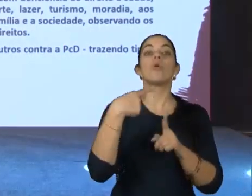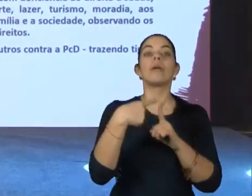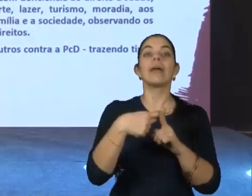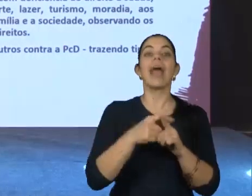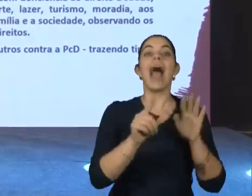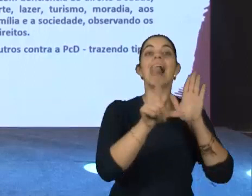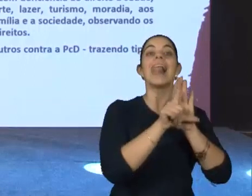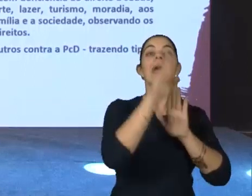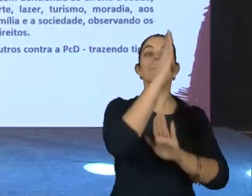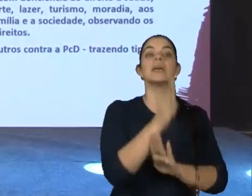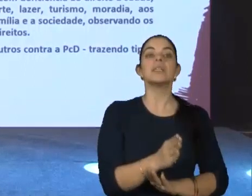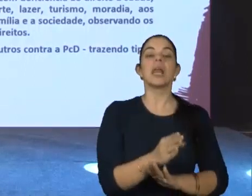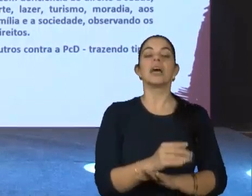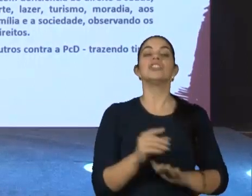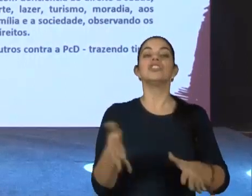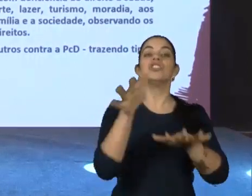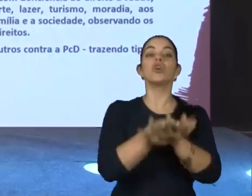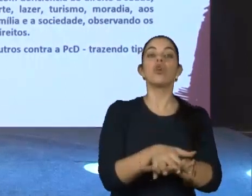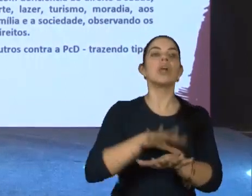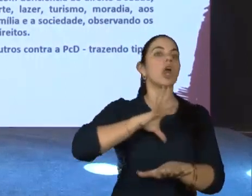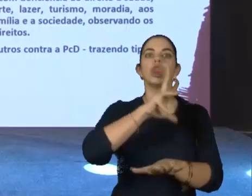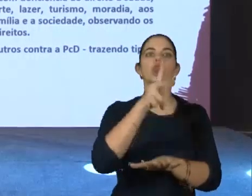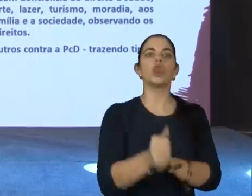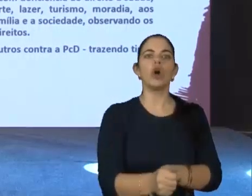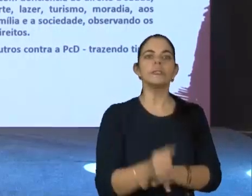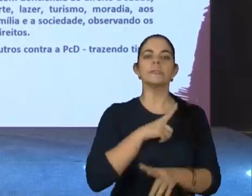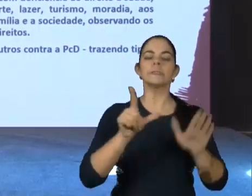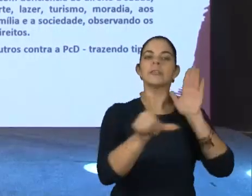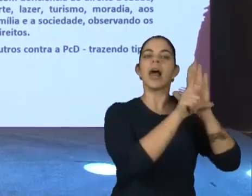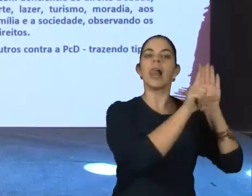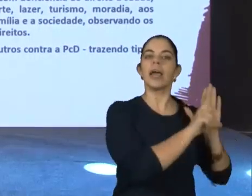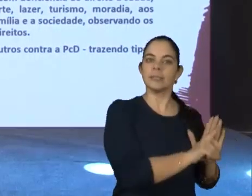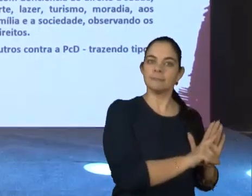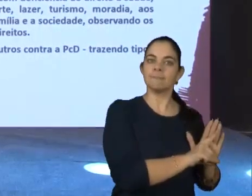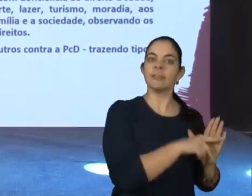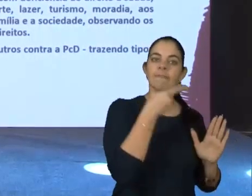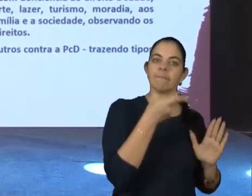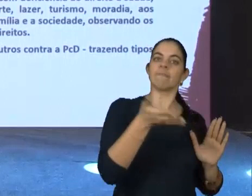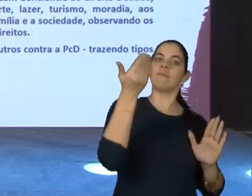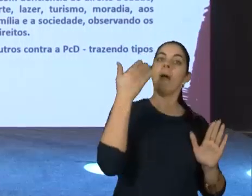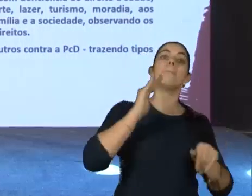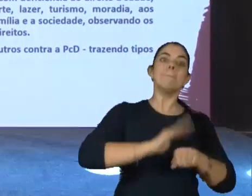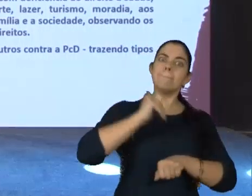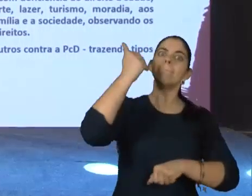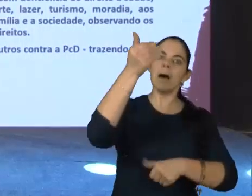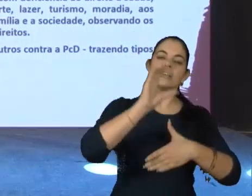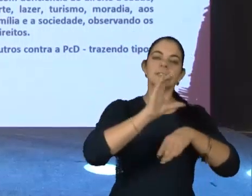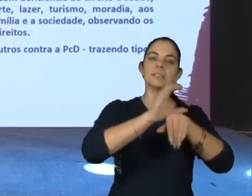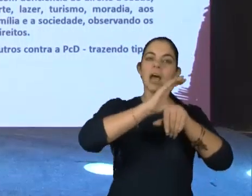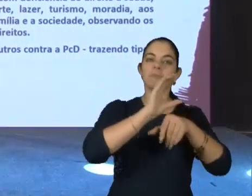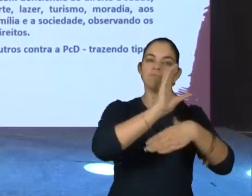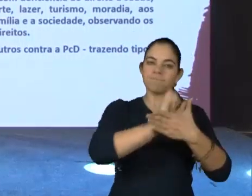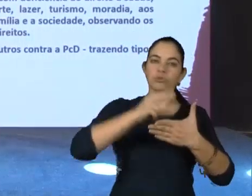brasileira de inclusão? Porque ela já regulamenta todas as leis existentes, assim como a Convenção traz, ela aglutina